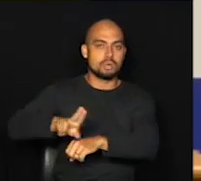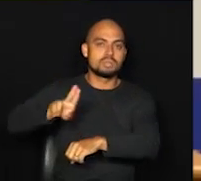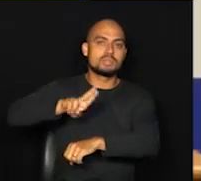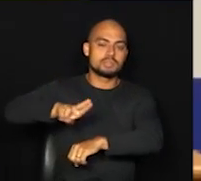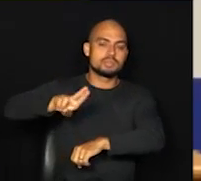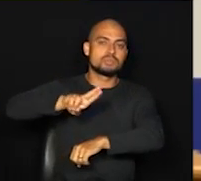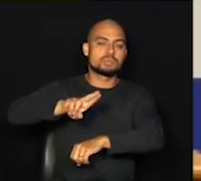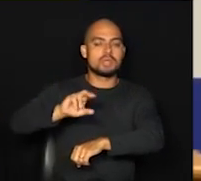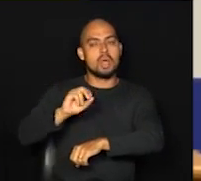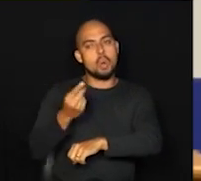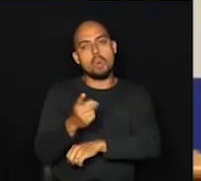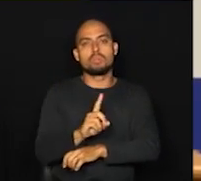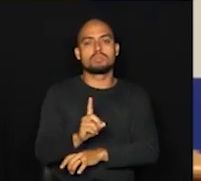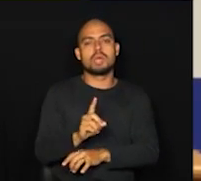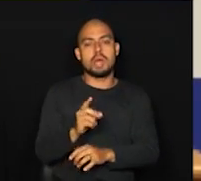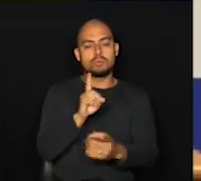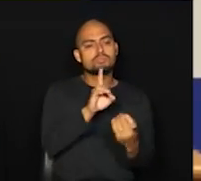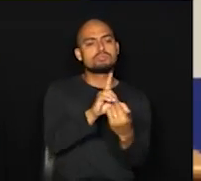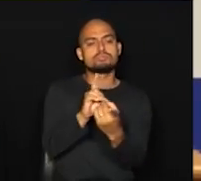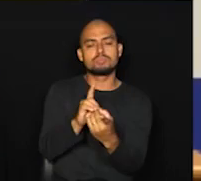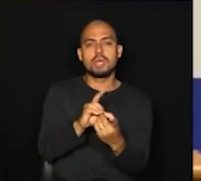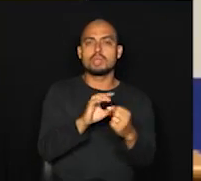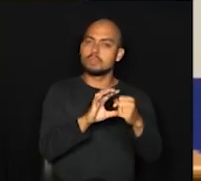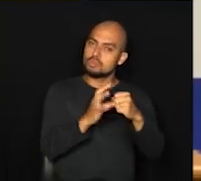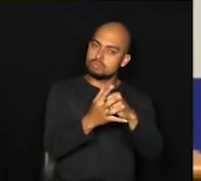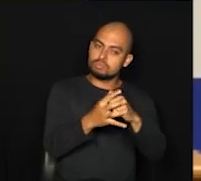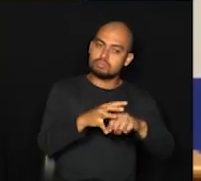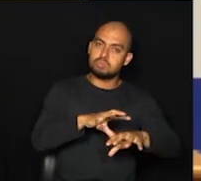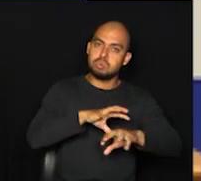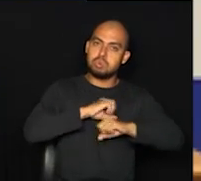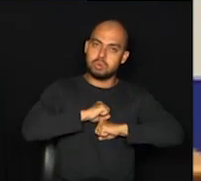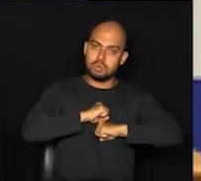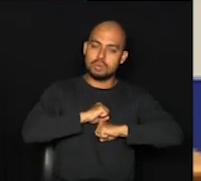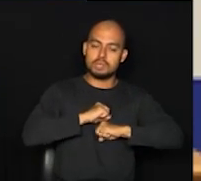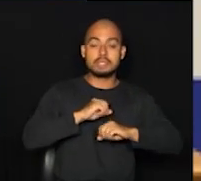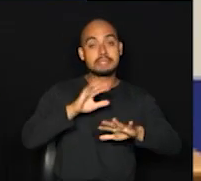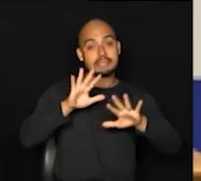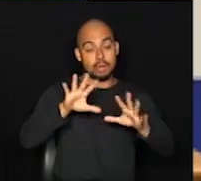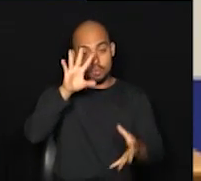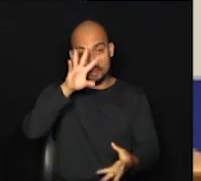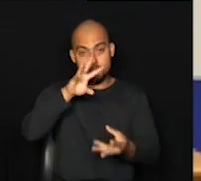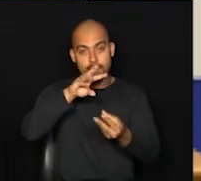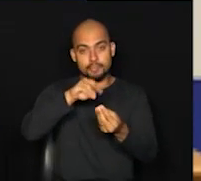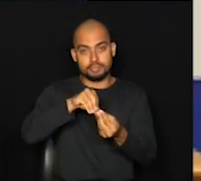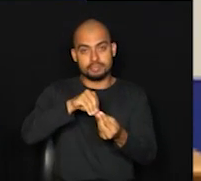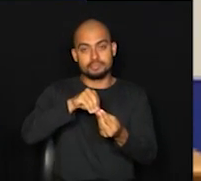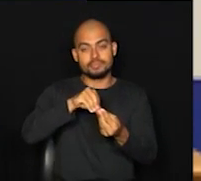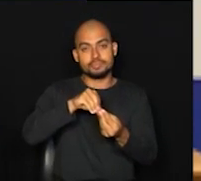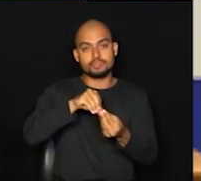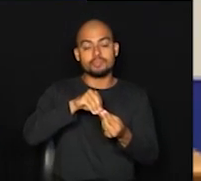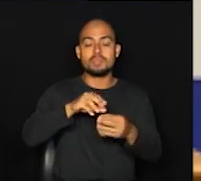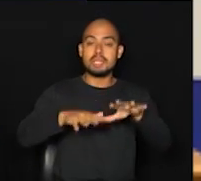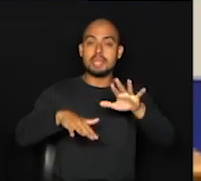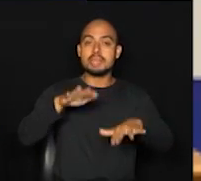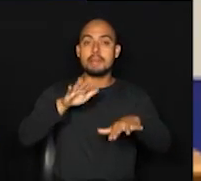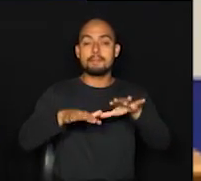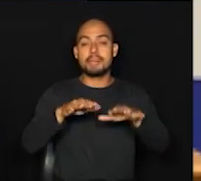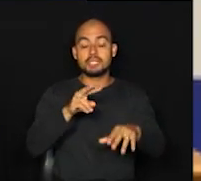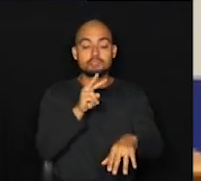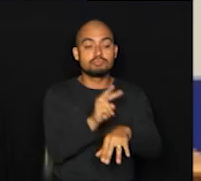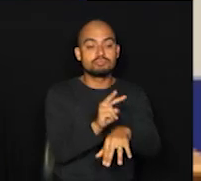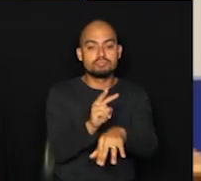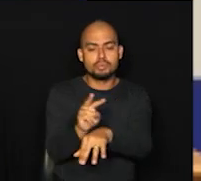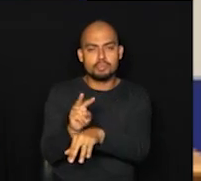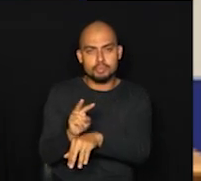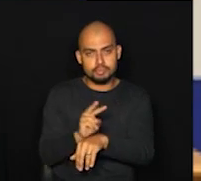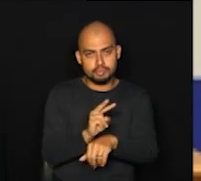poder atender as pessoas doentes. Então, vai se resumir na questão da assistência